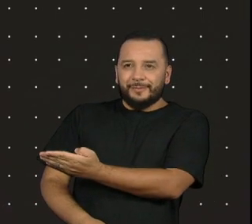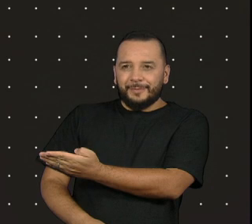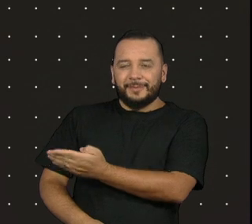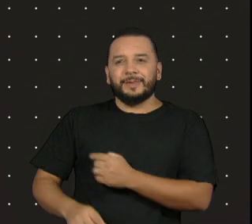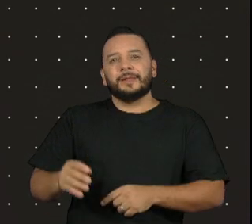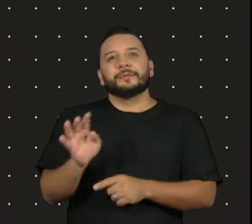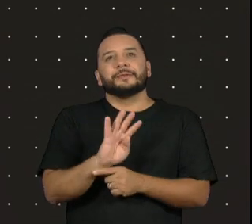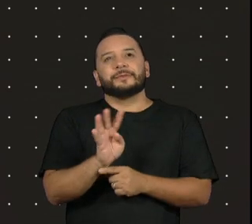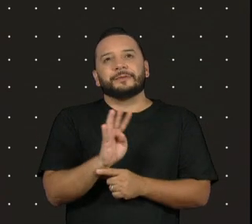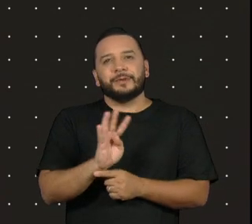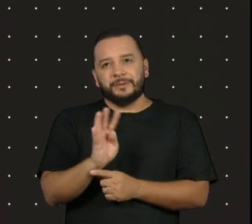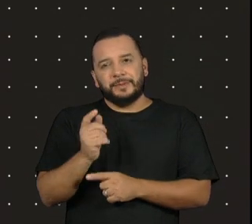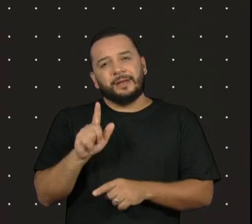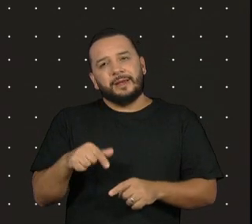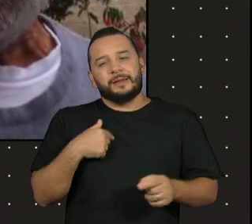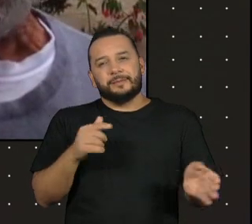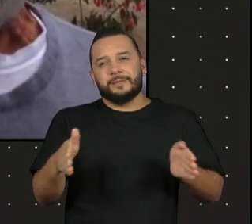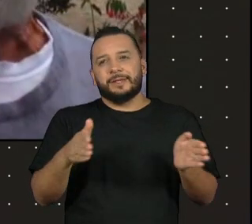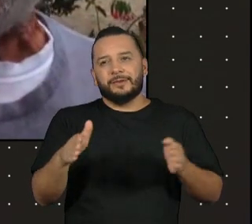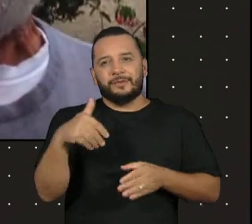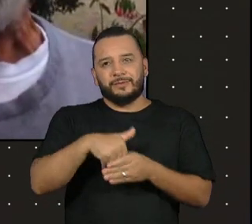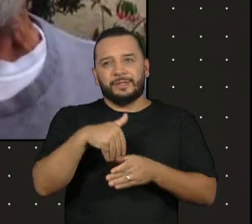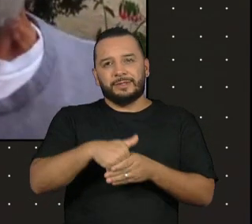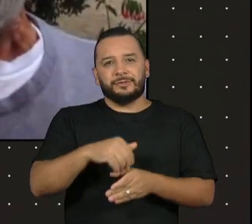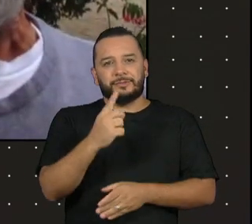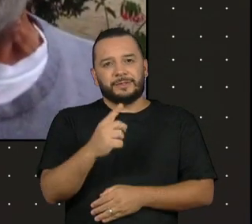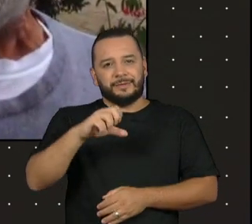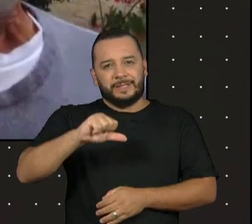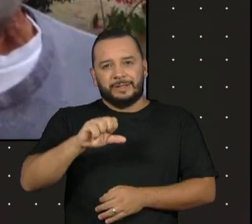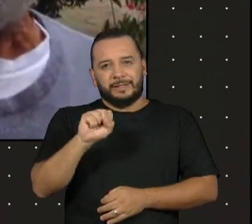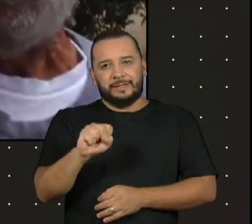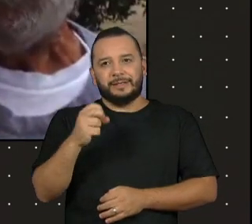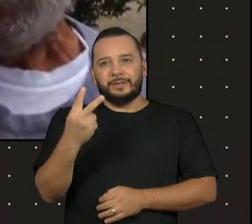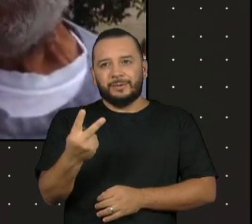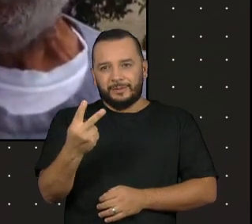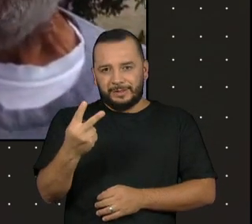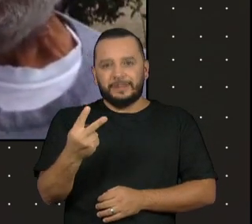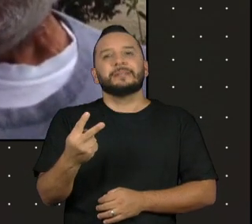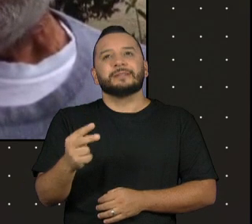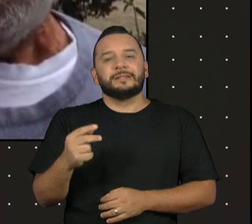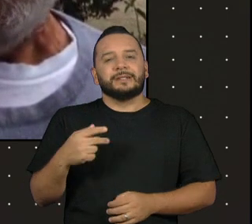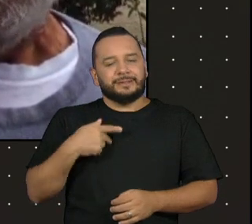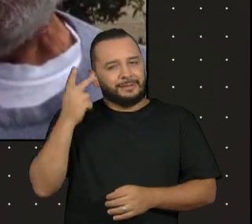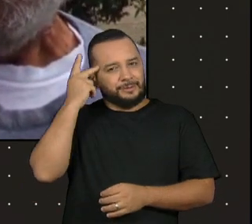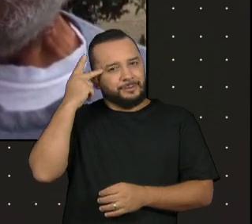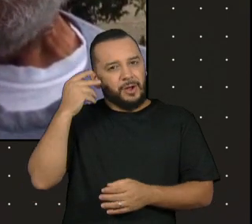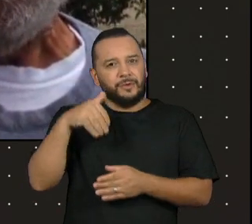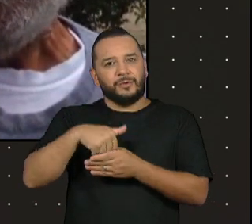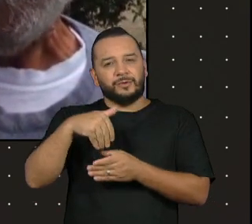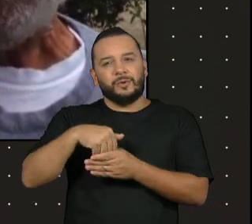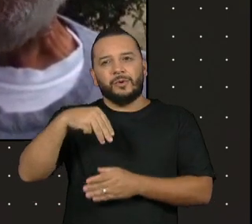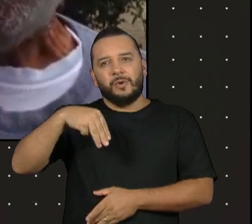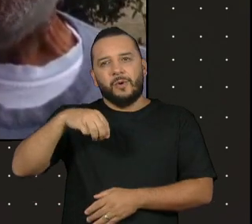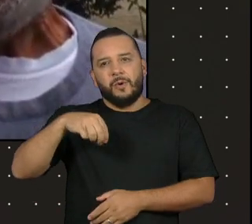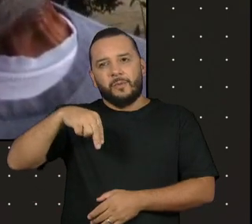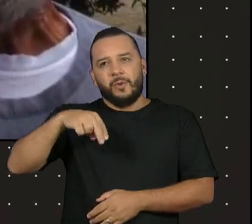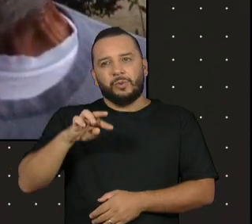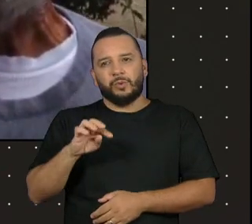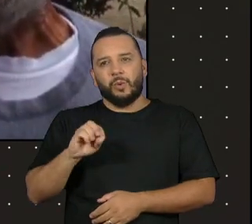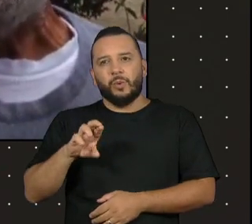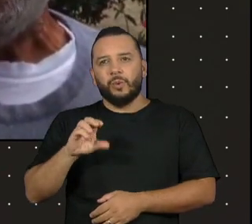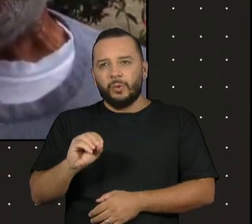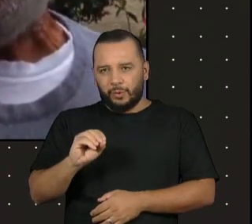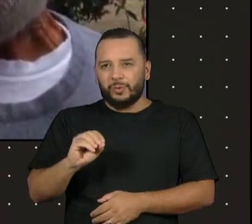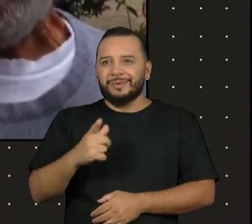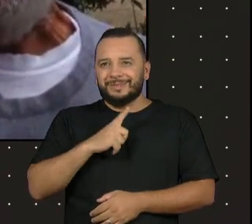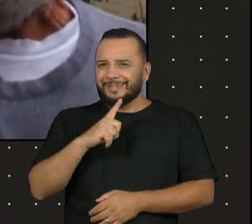durante as eleições de 82, que em São Paulo elegeram, montou e era uma eleição